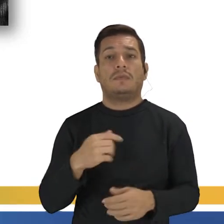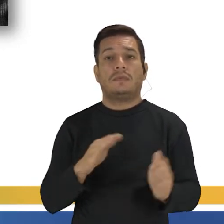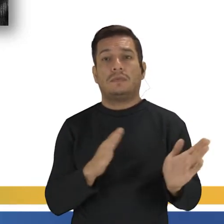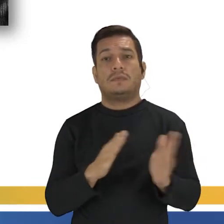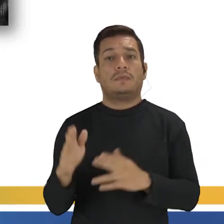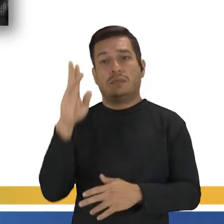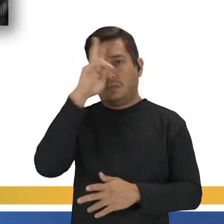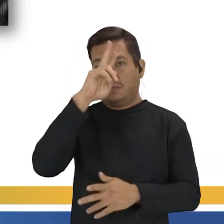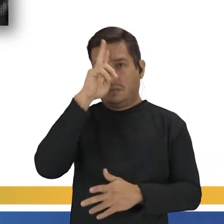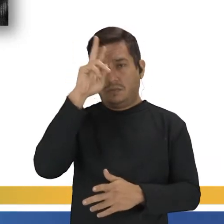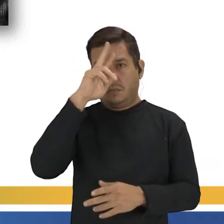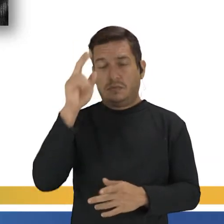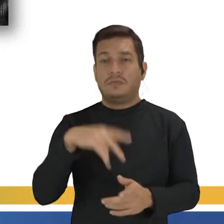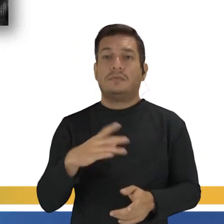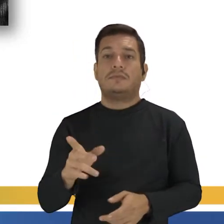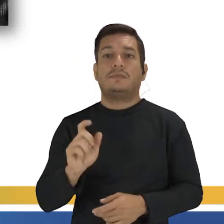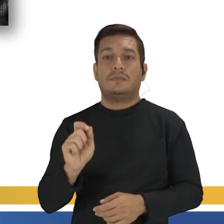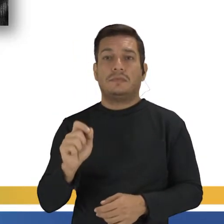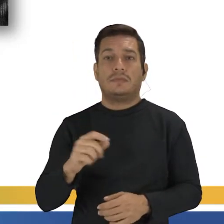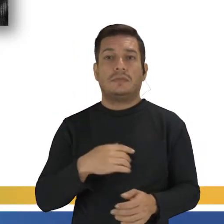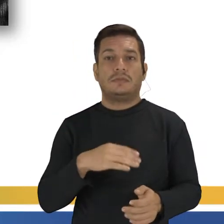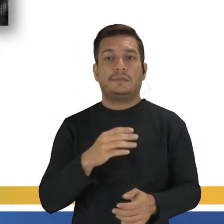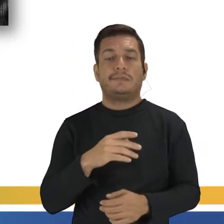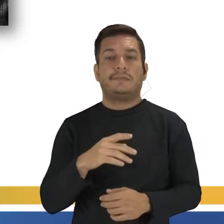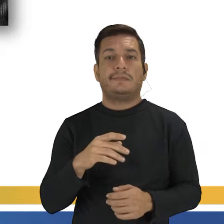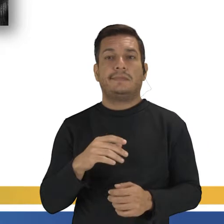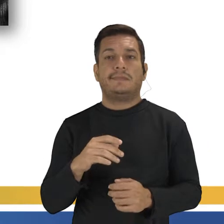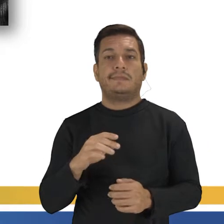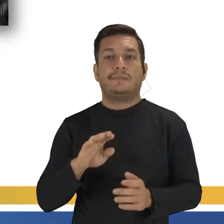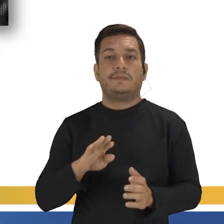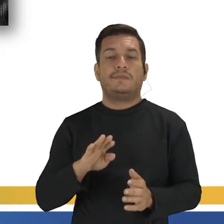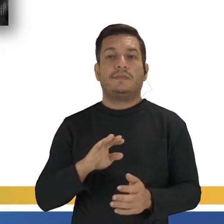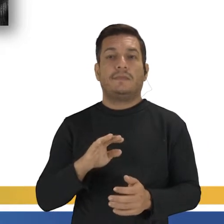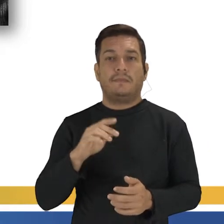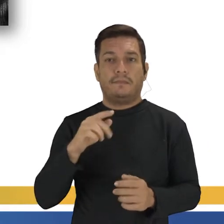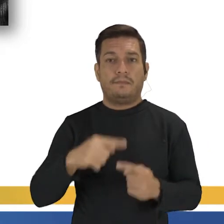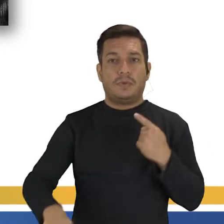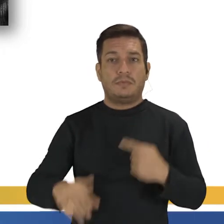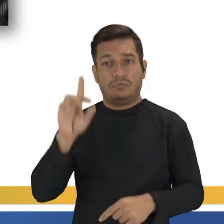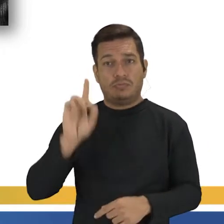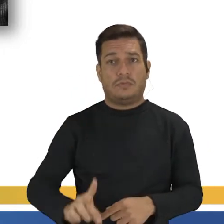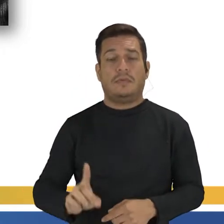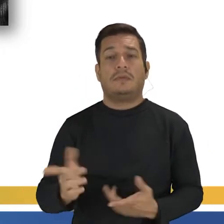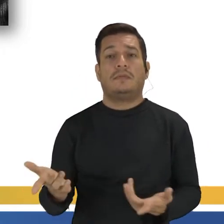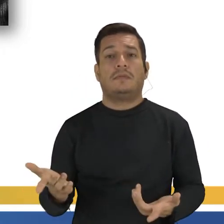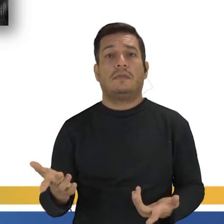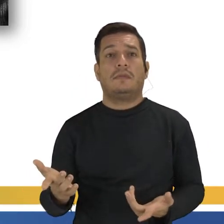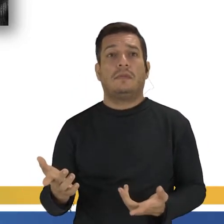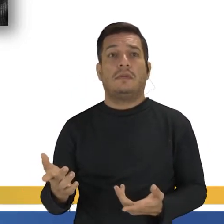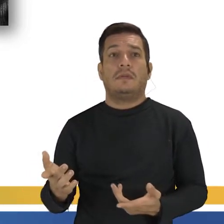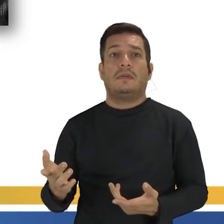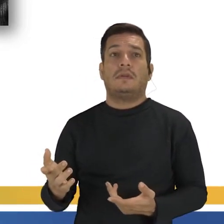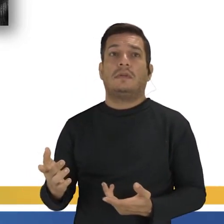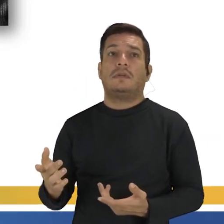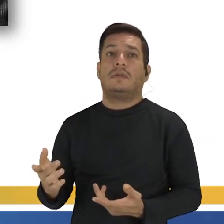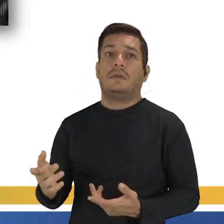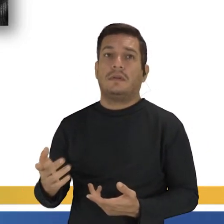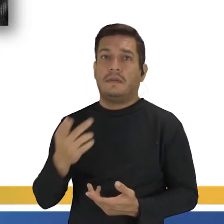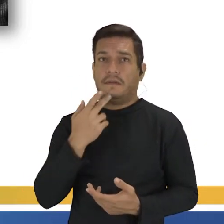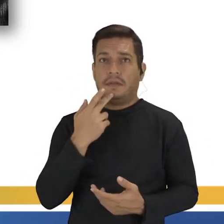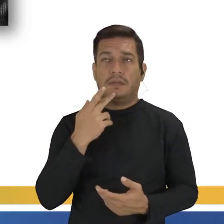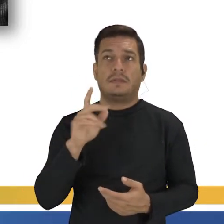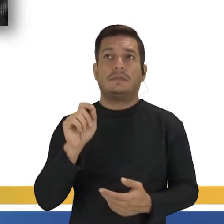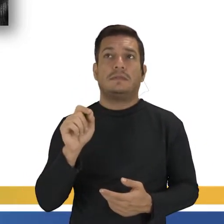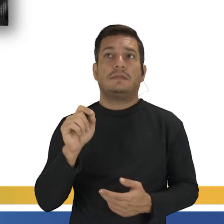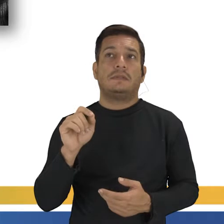processo histórico de omissão de direitos. E aí, ele vai trazer o termo de ancestralidade racial em